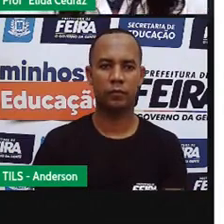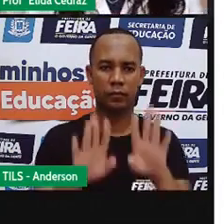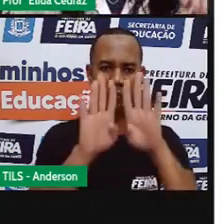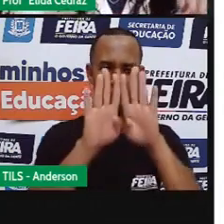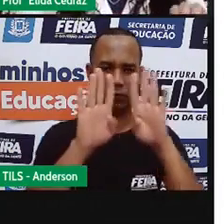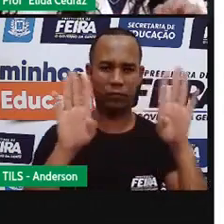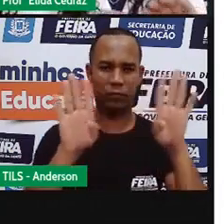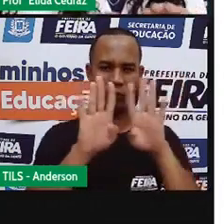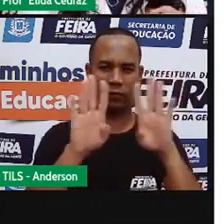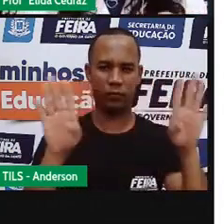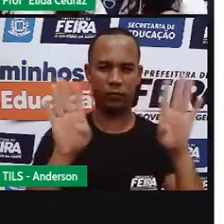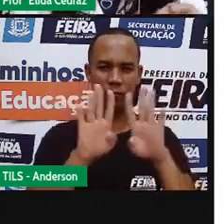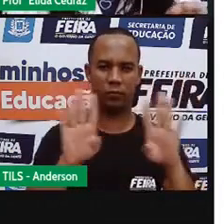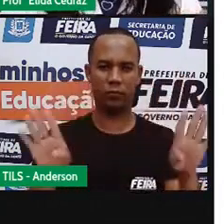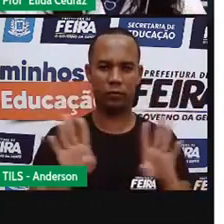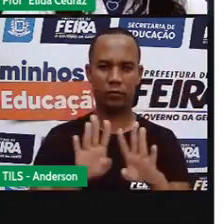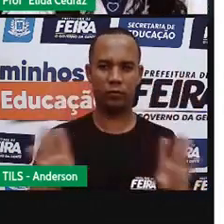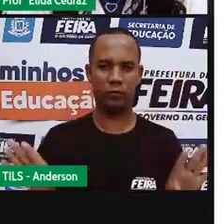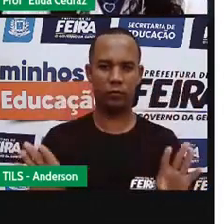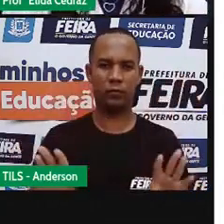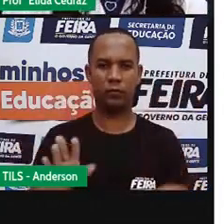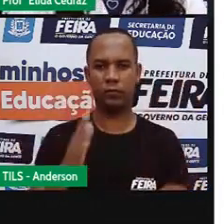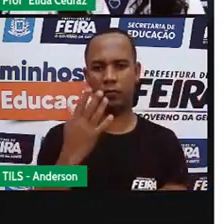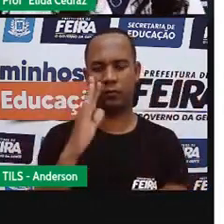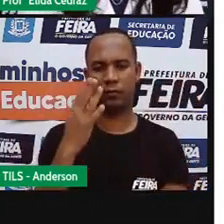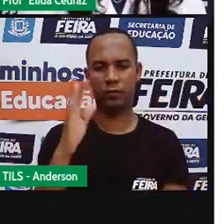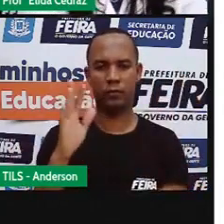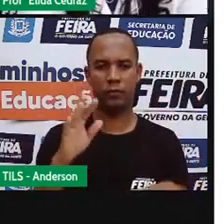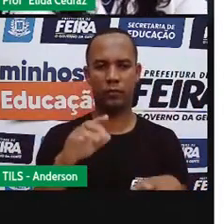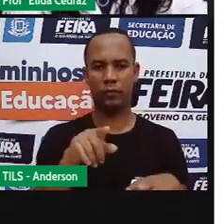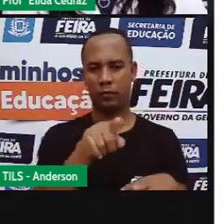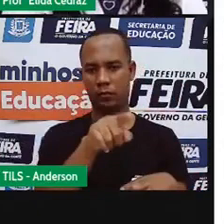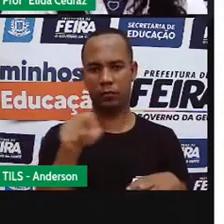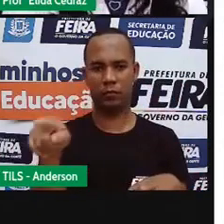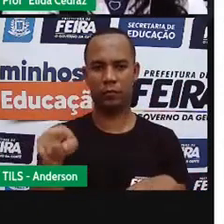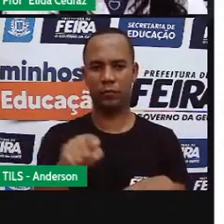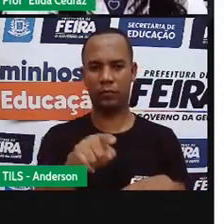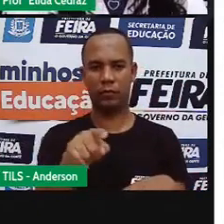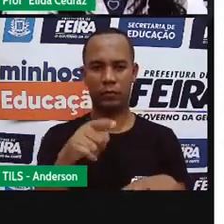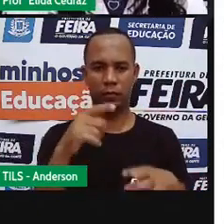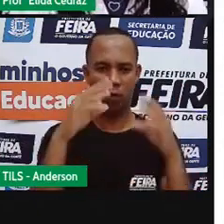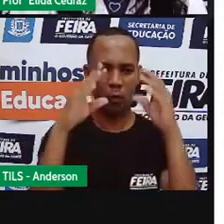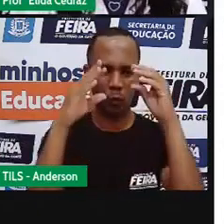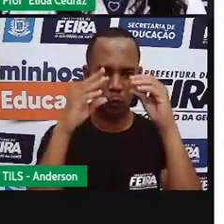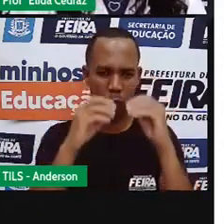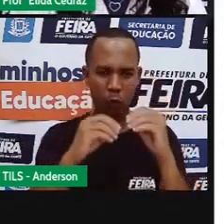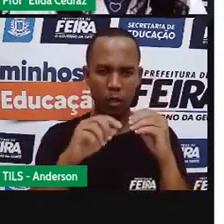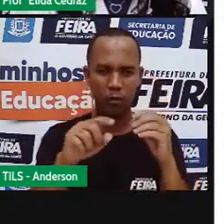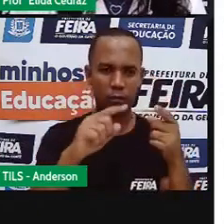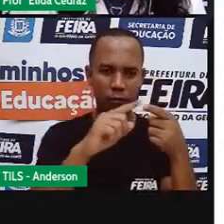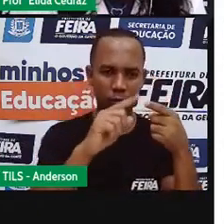Transparente. Mais ou menos. E nada transparente.